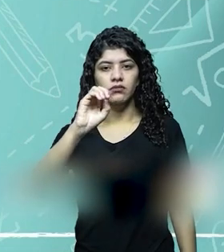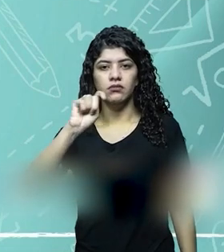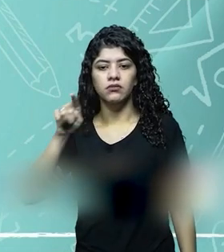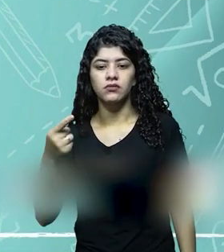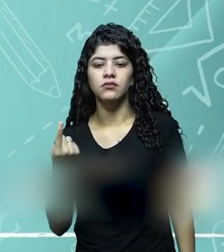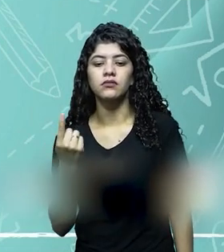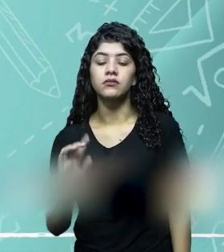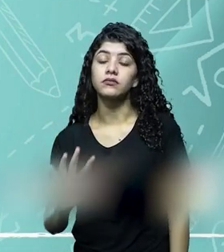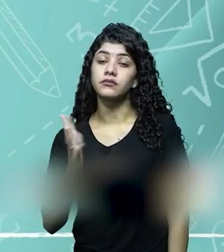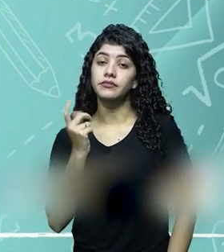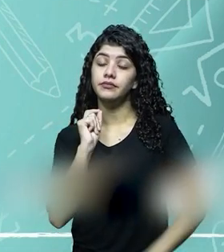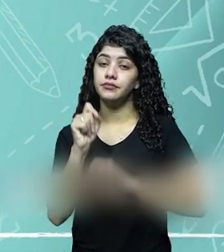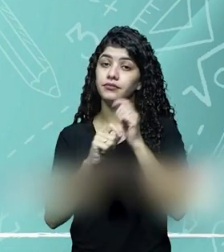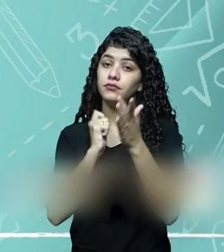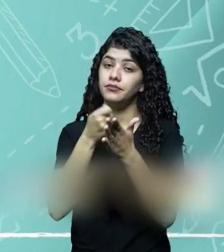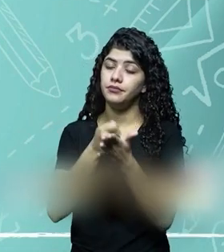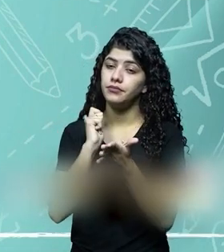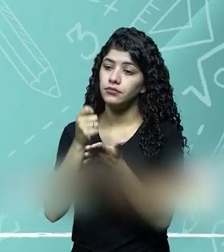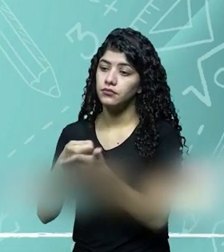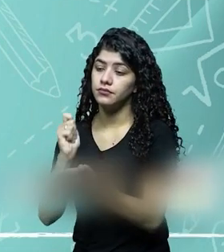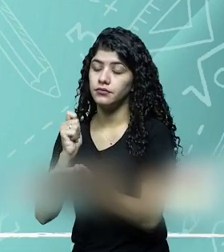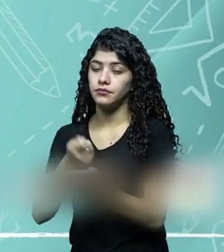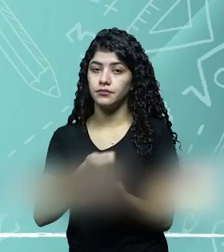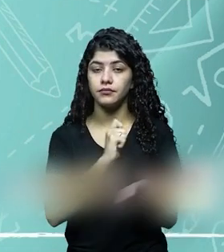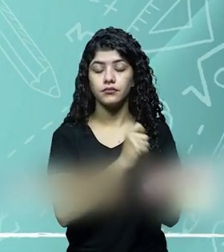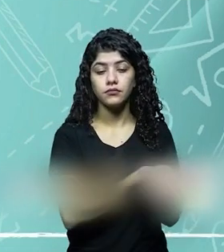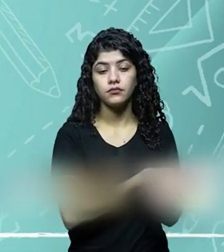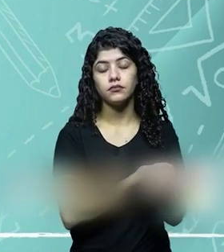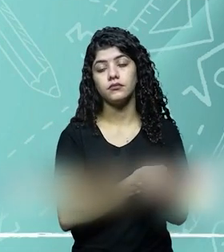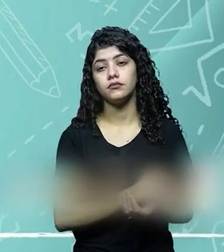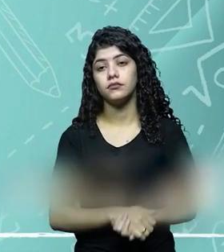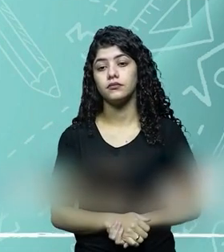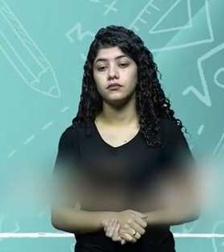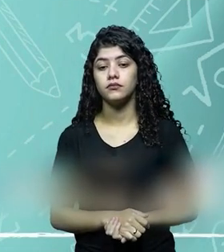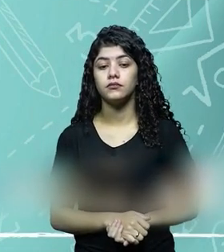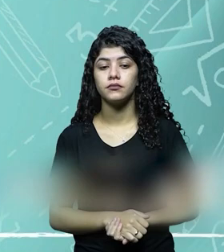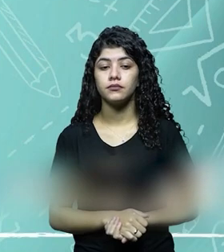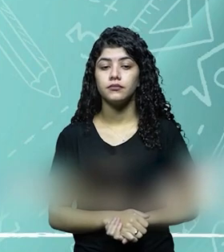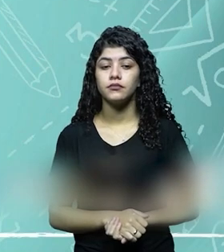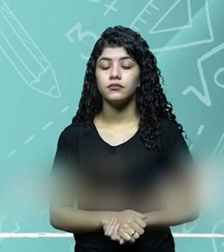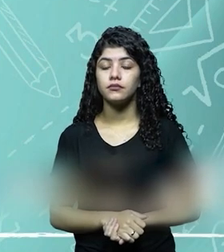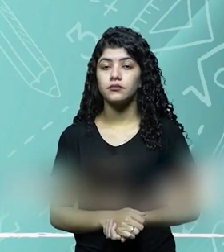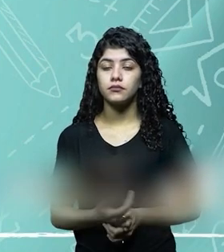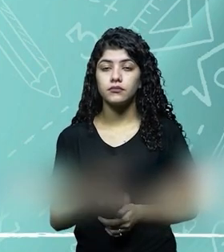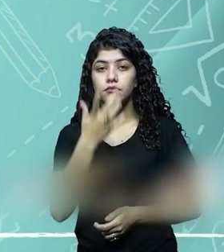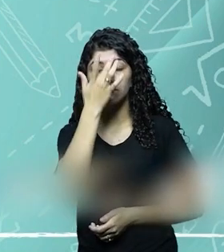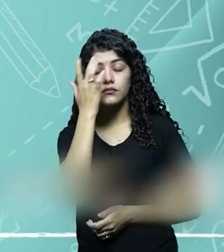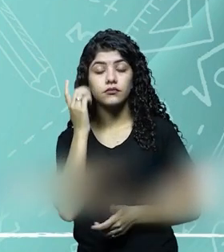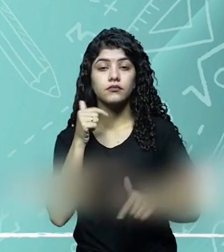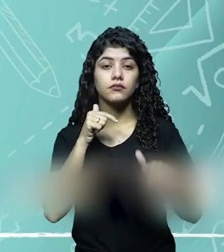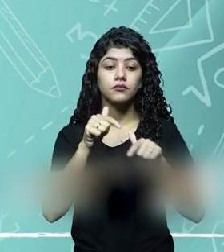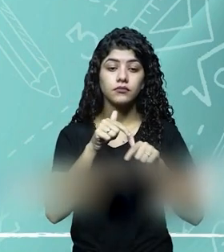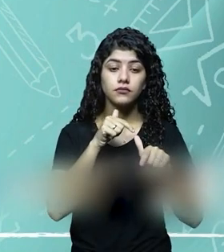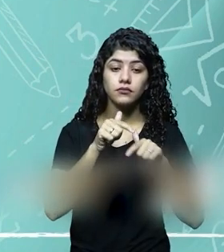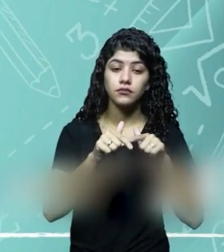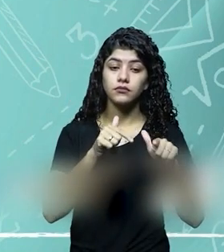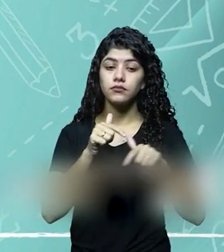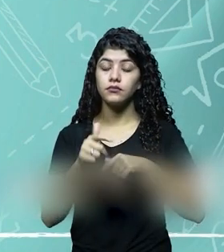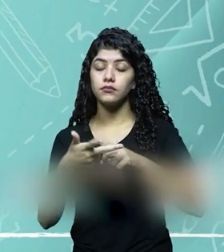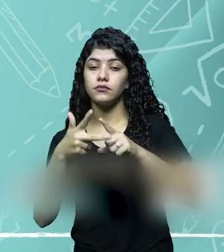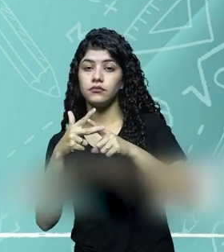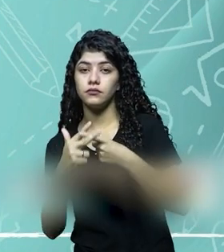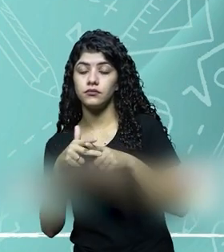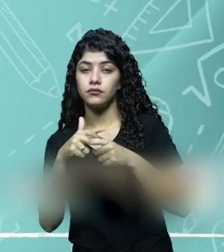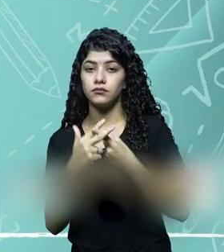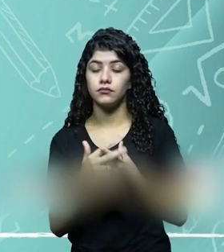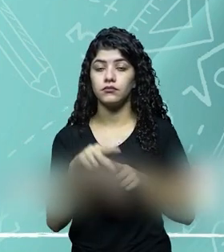e aí foram acontecendo os pagamentos, das compras das mudanças para plantio, da contratação da mão de obra, da depreciação